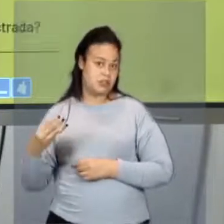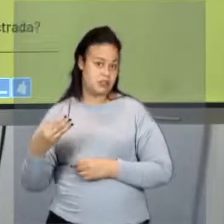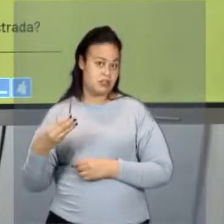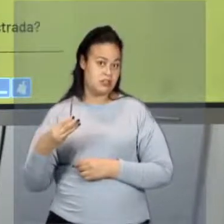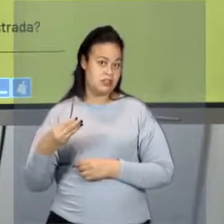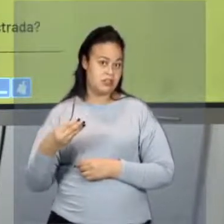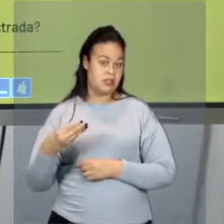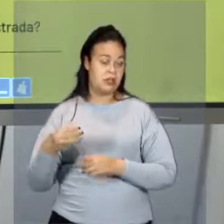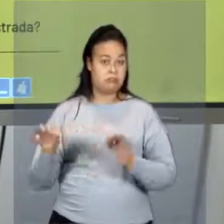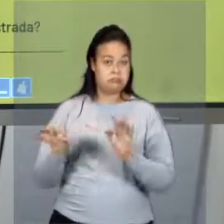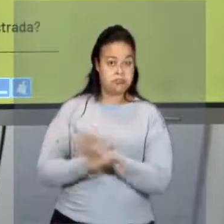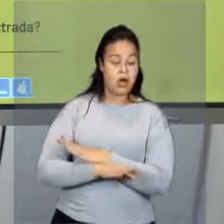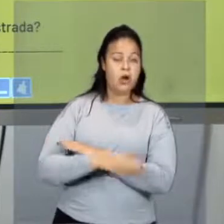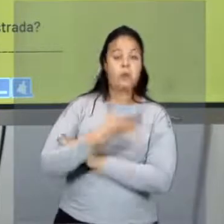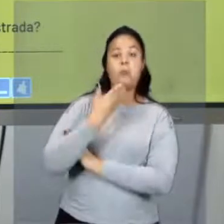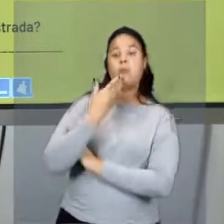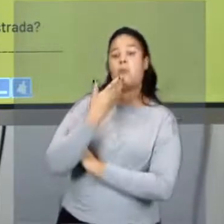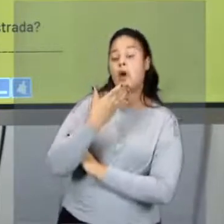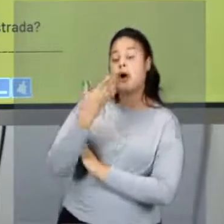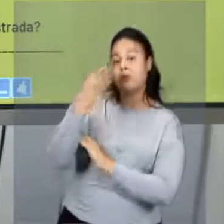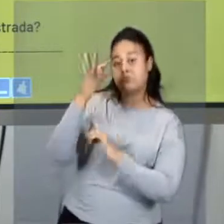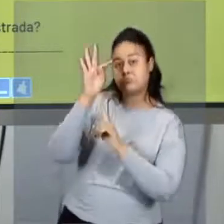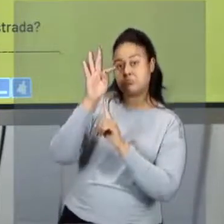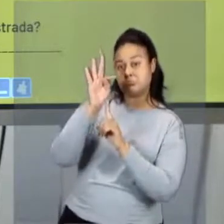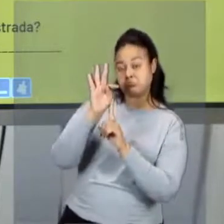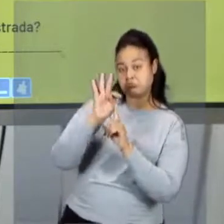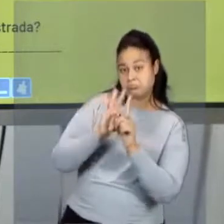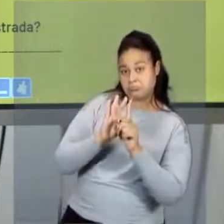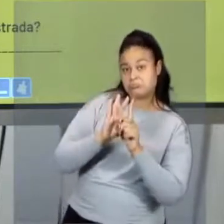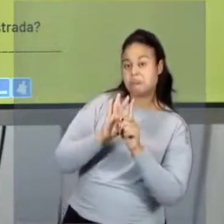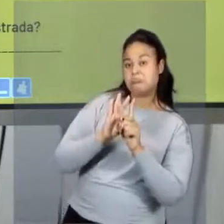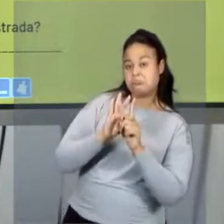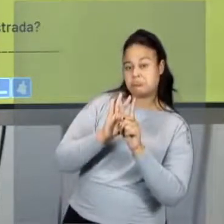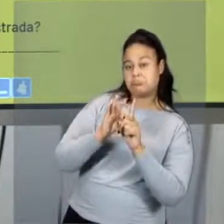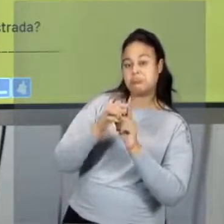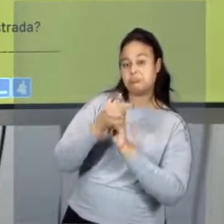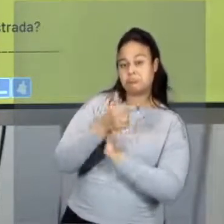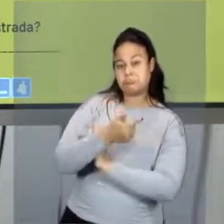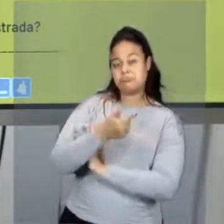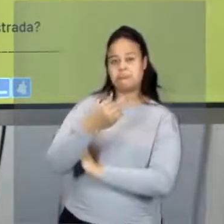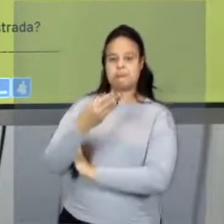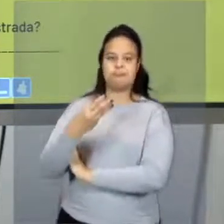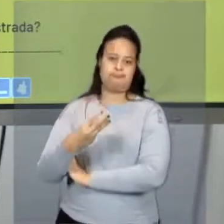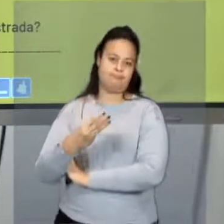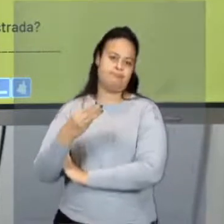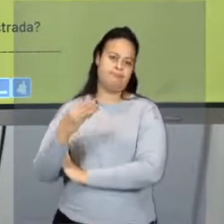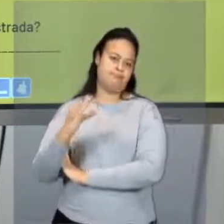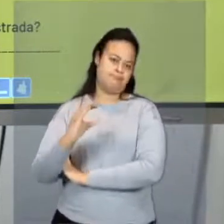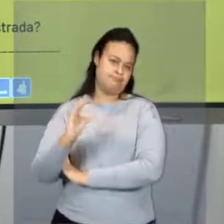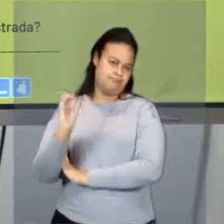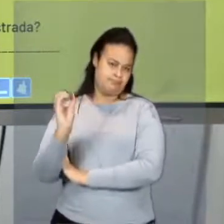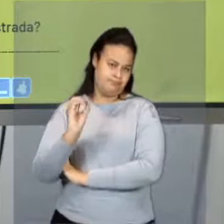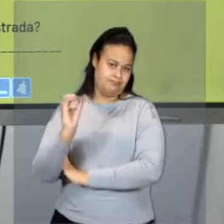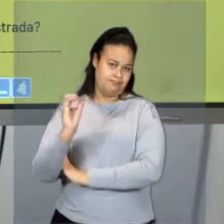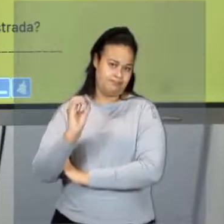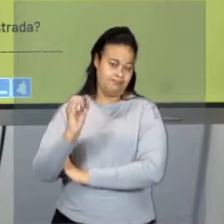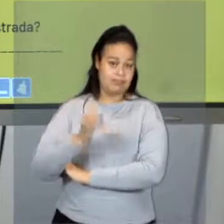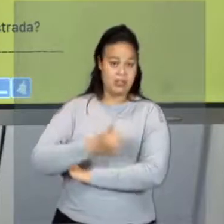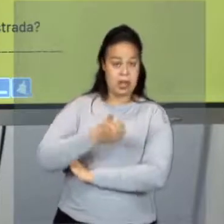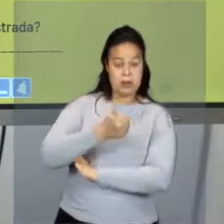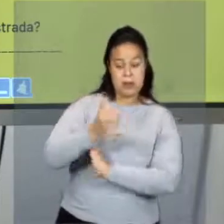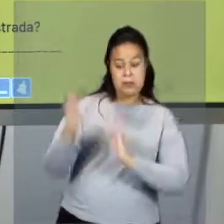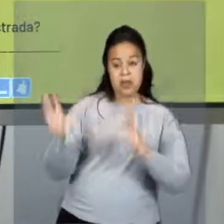chegamos à conclusão que a maior temperatura registrada foi de 23 graus Celsius. Então, essa primeira